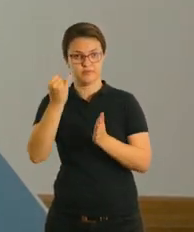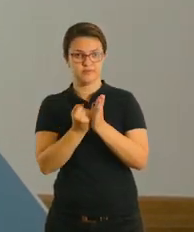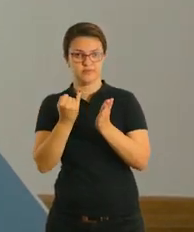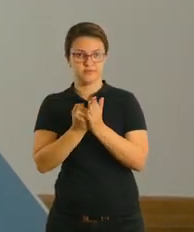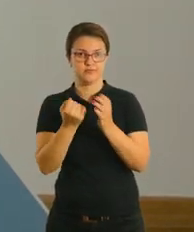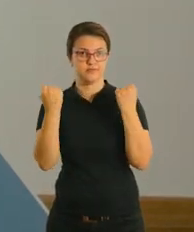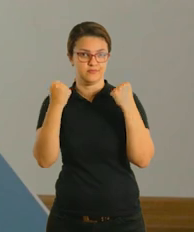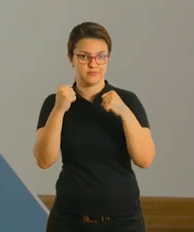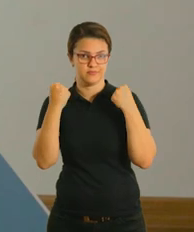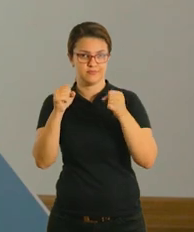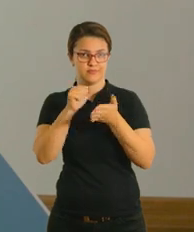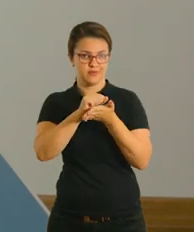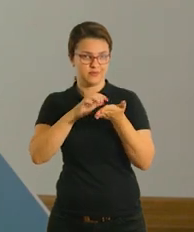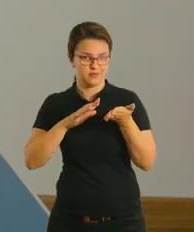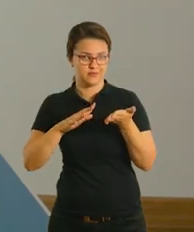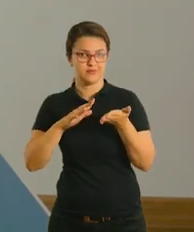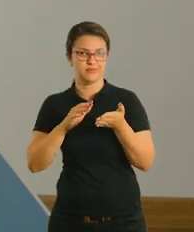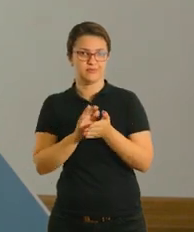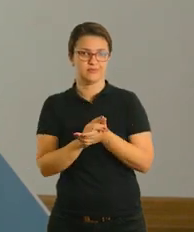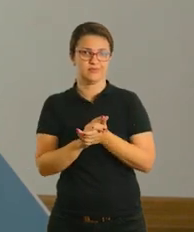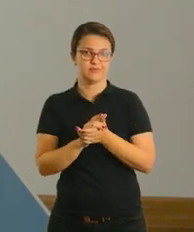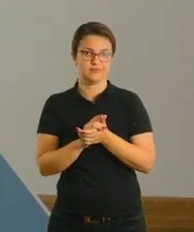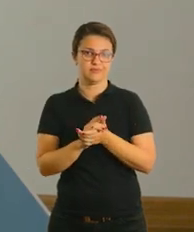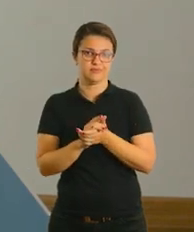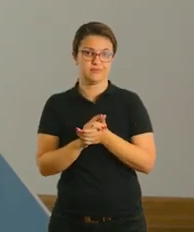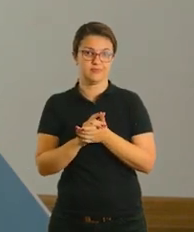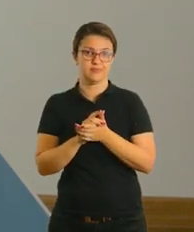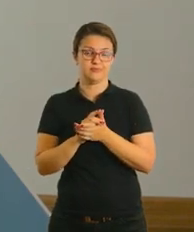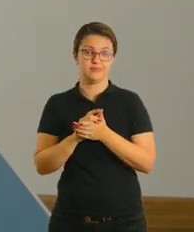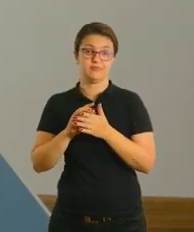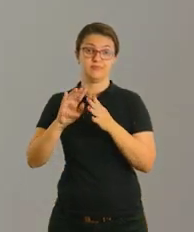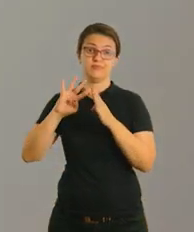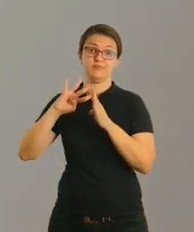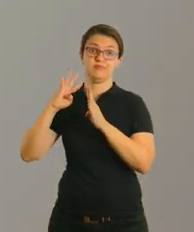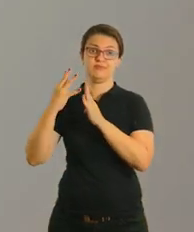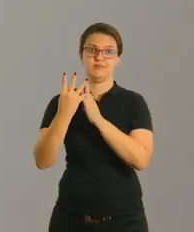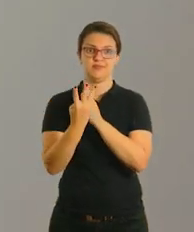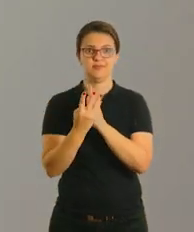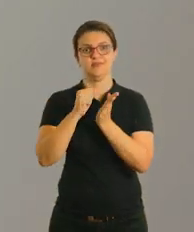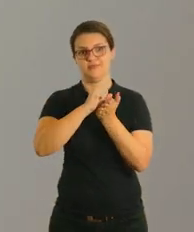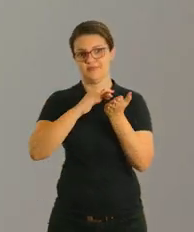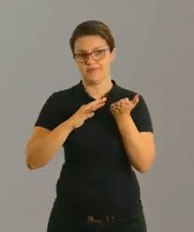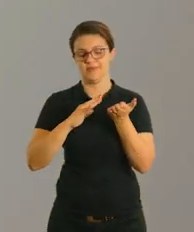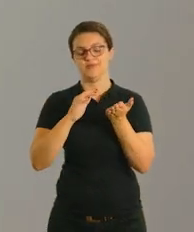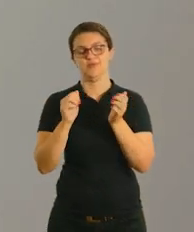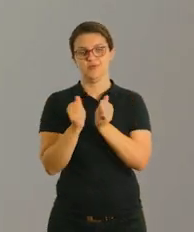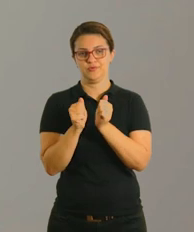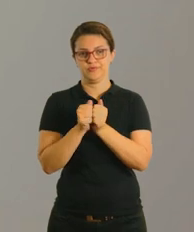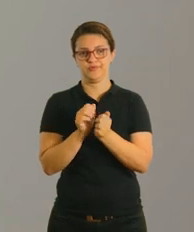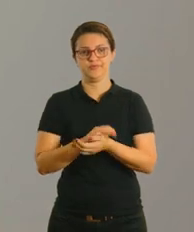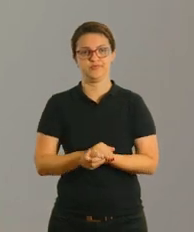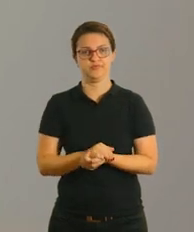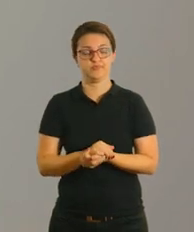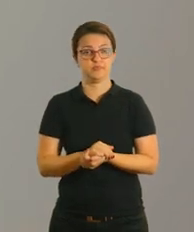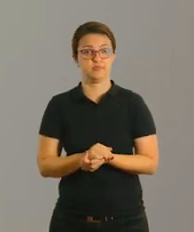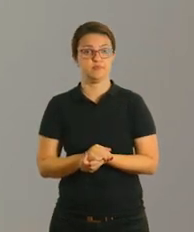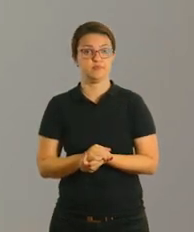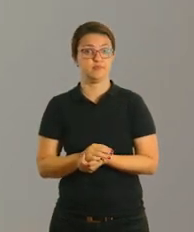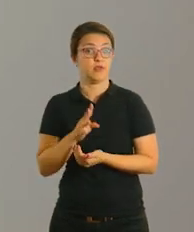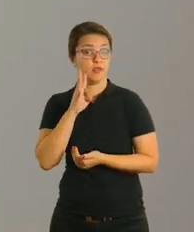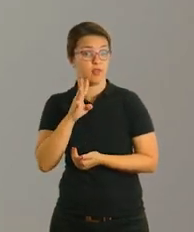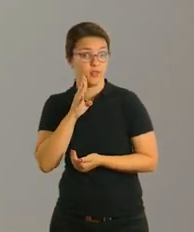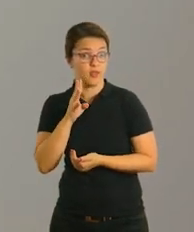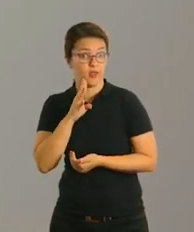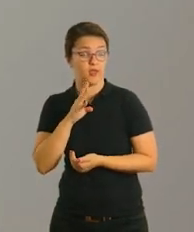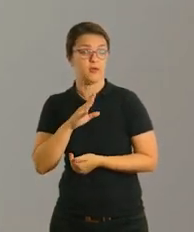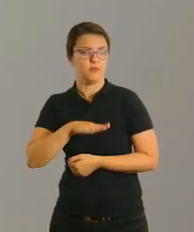mais uma aula de Educação Física que vamos fazer durante essa quarentena. Tudo bem? Então essa atividade vai ser muito legal para as crianças do pré